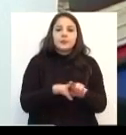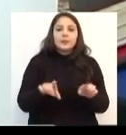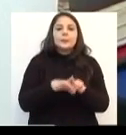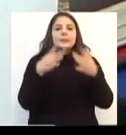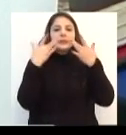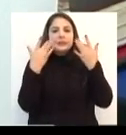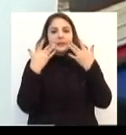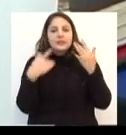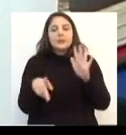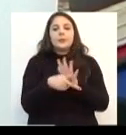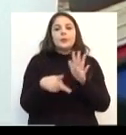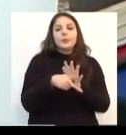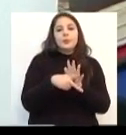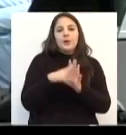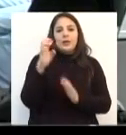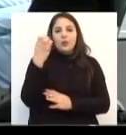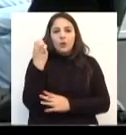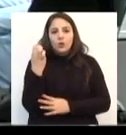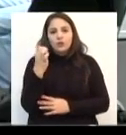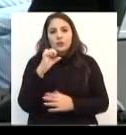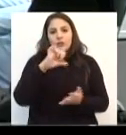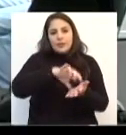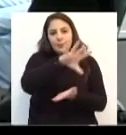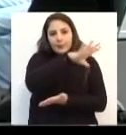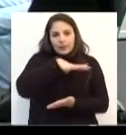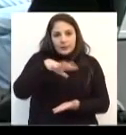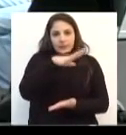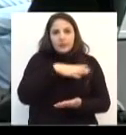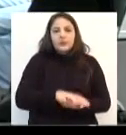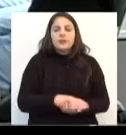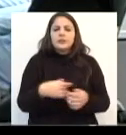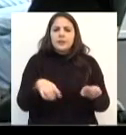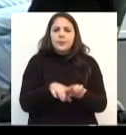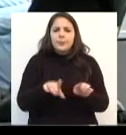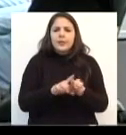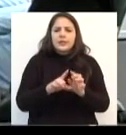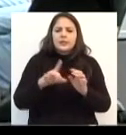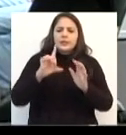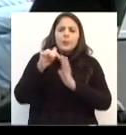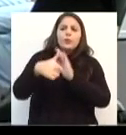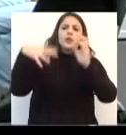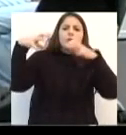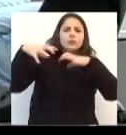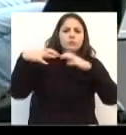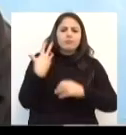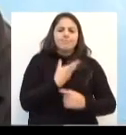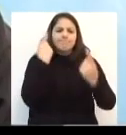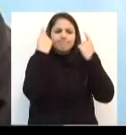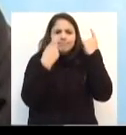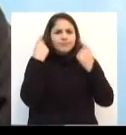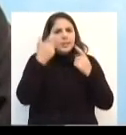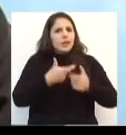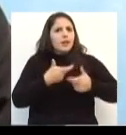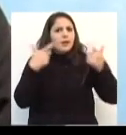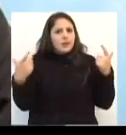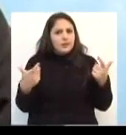questão ecológica, com a questão ambiental? Enquanto grupo, enquanto teatro depois da chuva, a gente tem uma preocupação muito grande